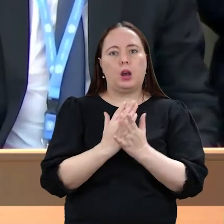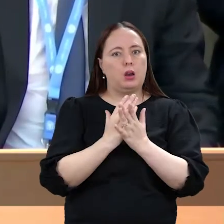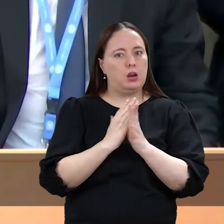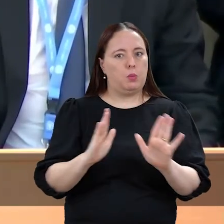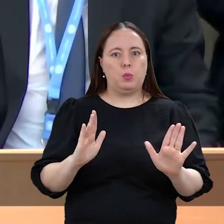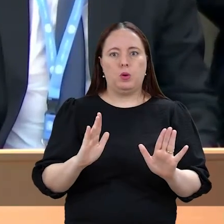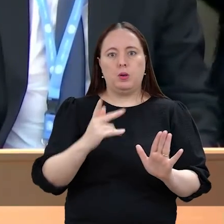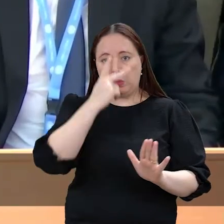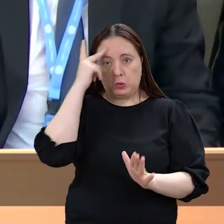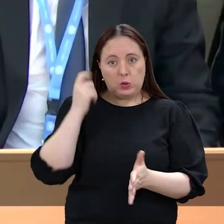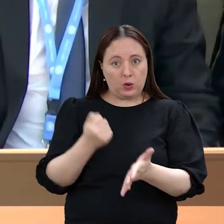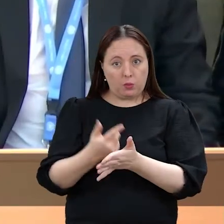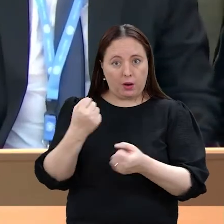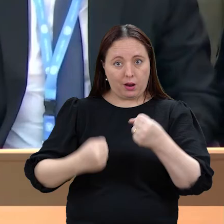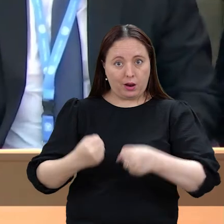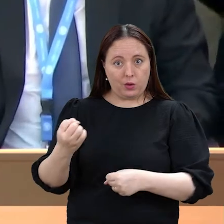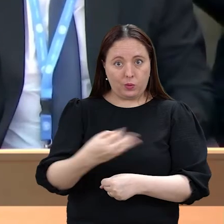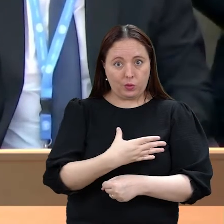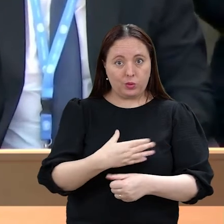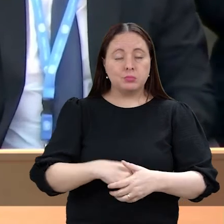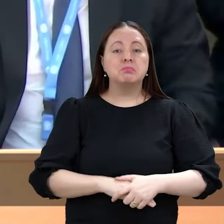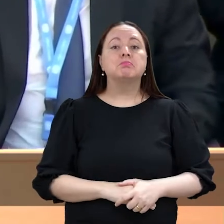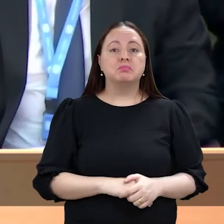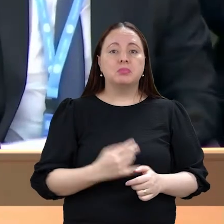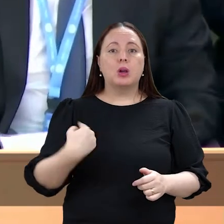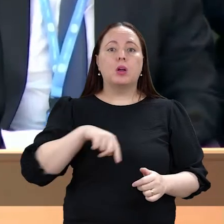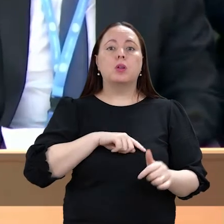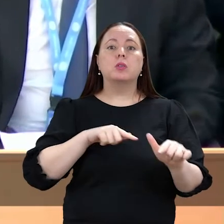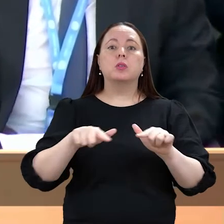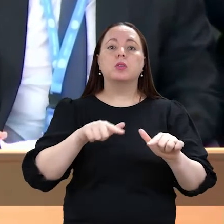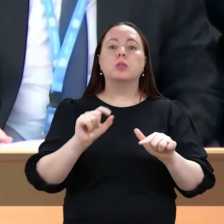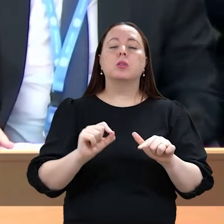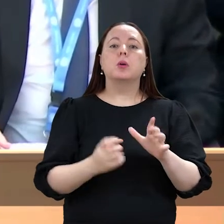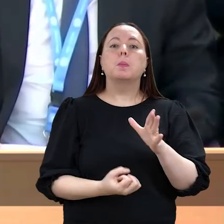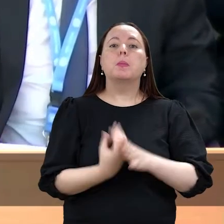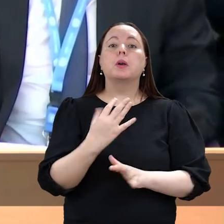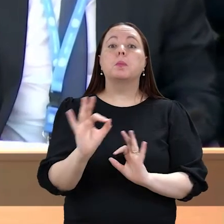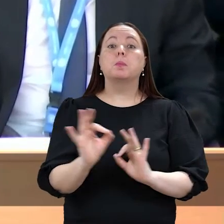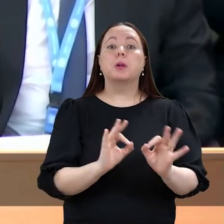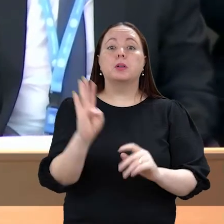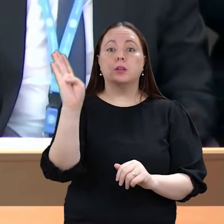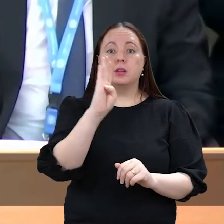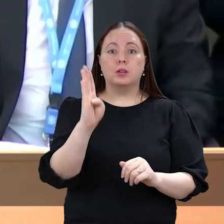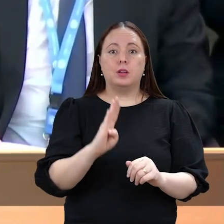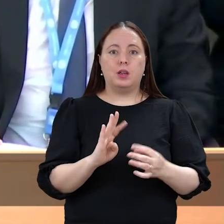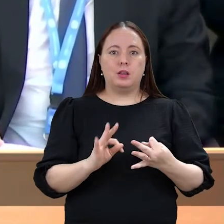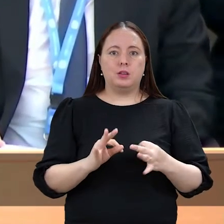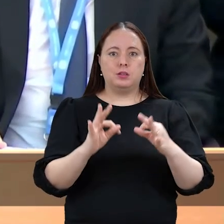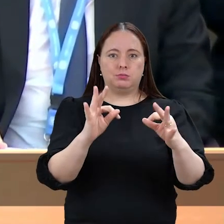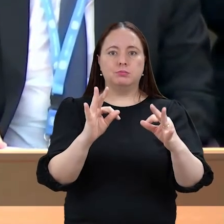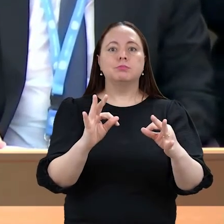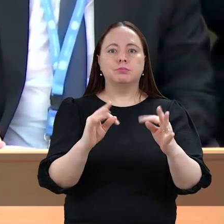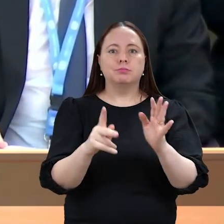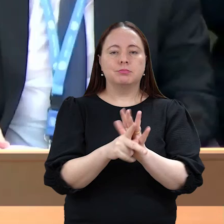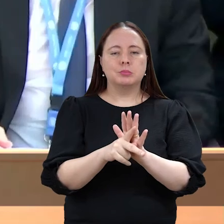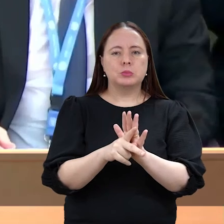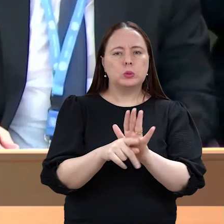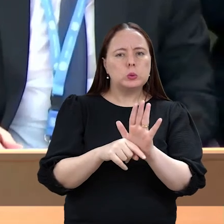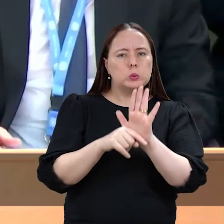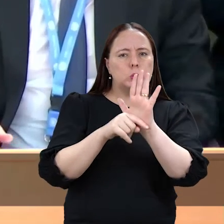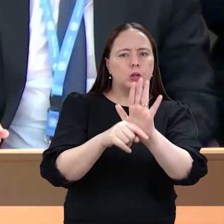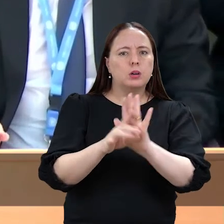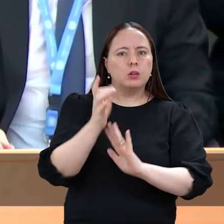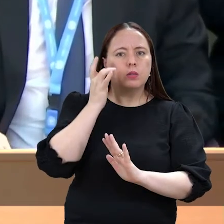veículos novos por pessoas com deficiência. Trabalhamos na construção de um Plano Nacional de Tecnologia Assistiva